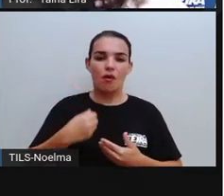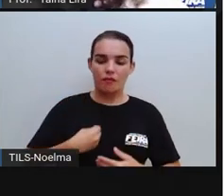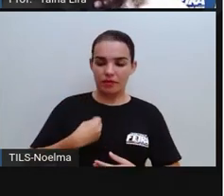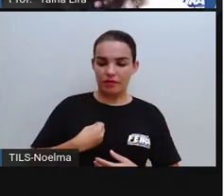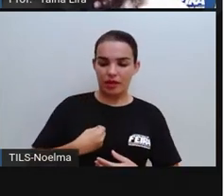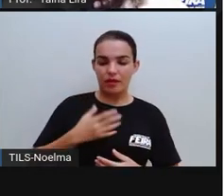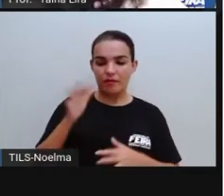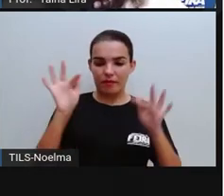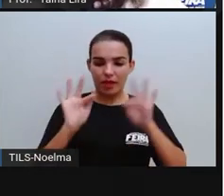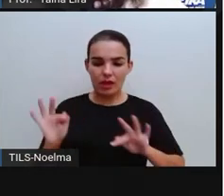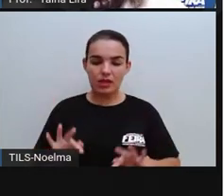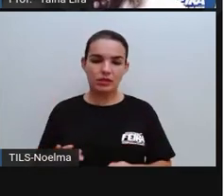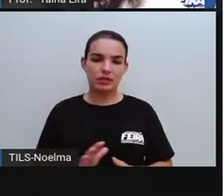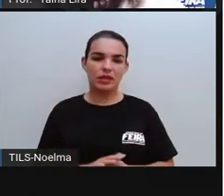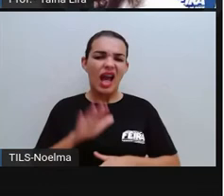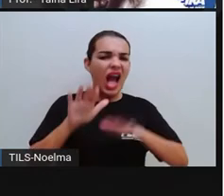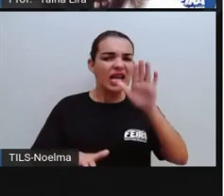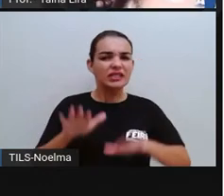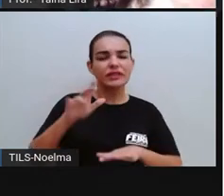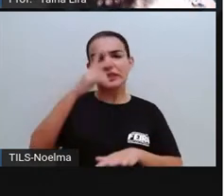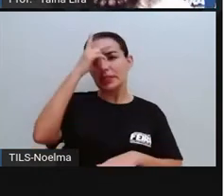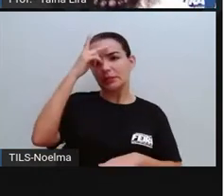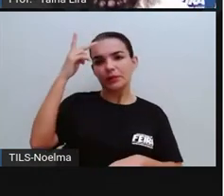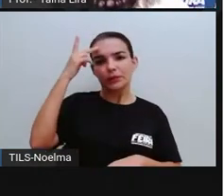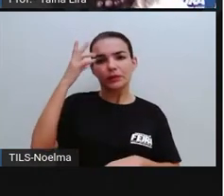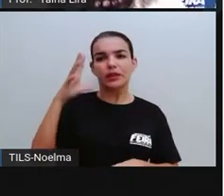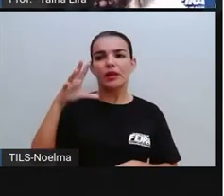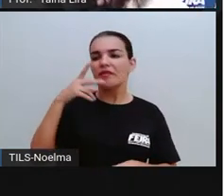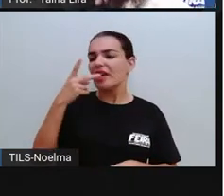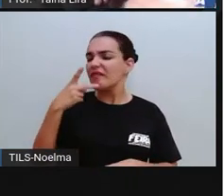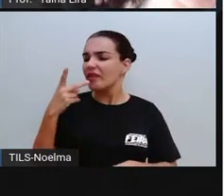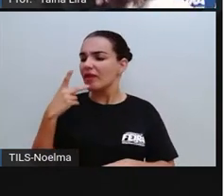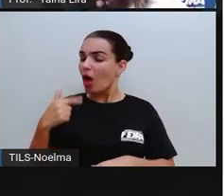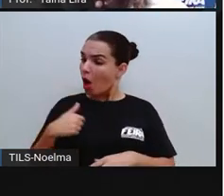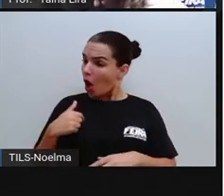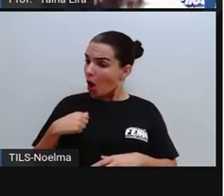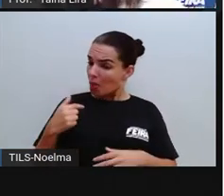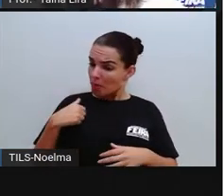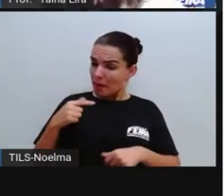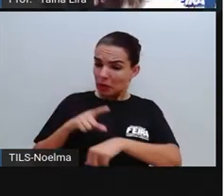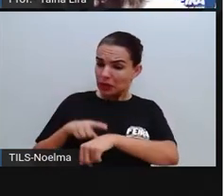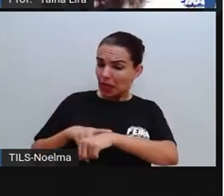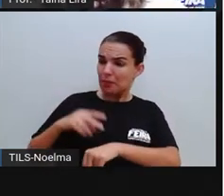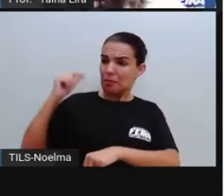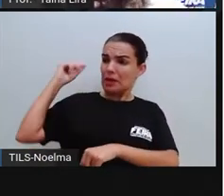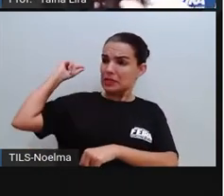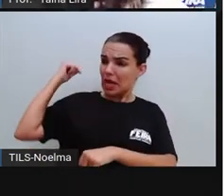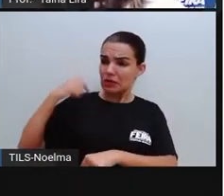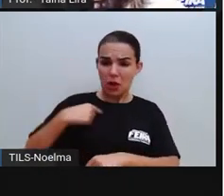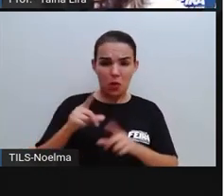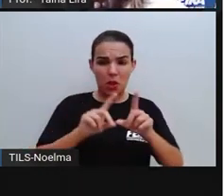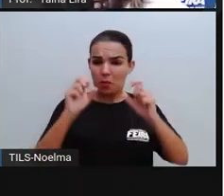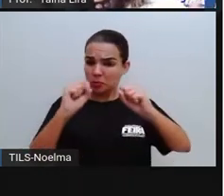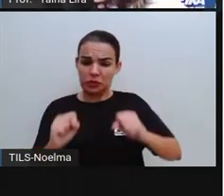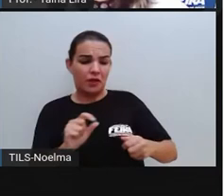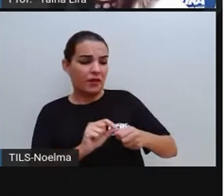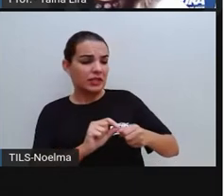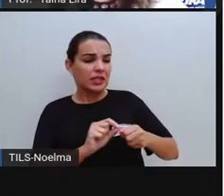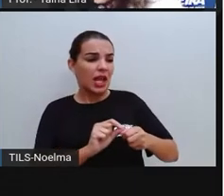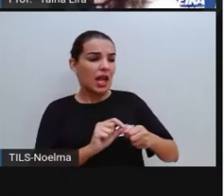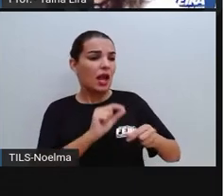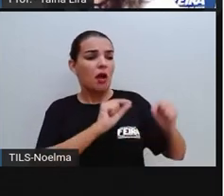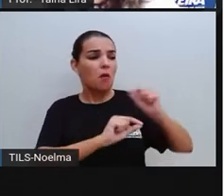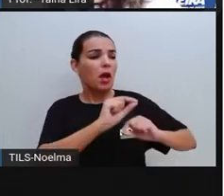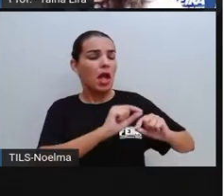época a gente não podia fazer isso, então, e como era que você não fazia? Como era que você se